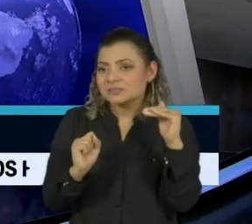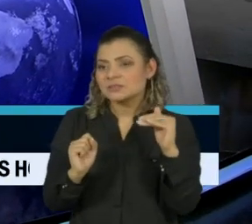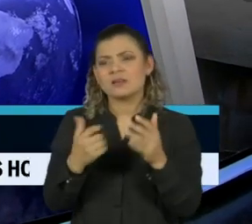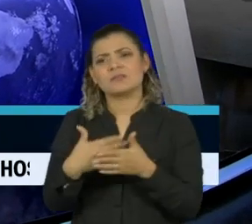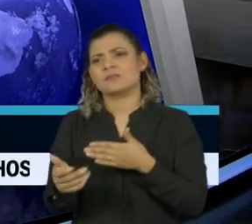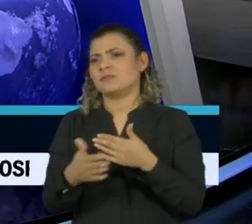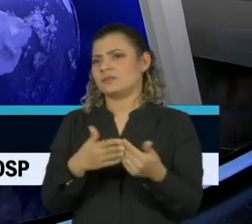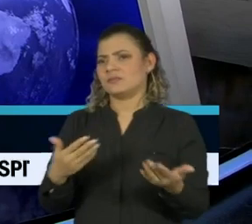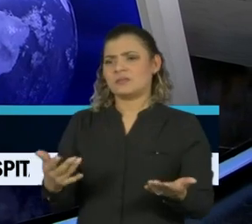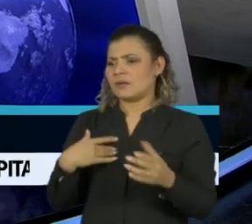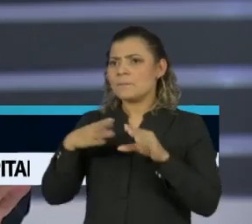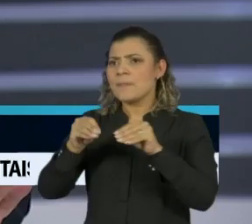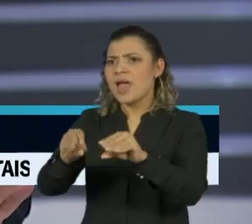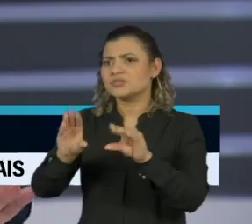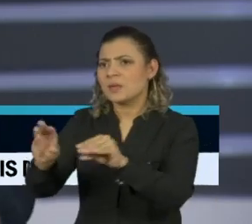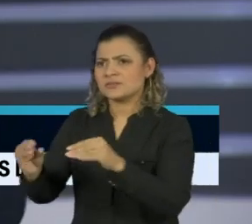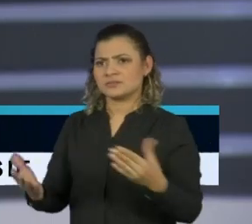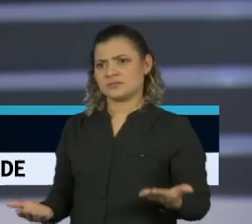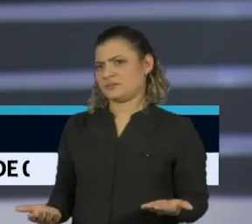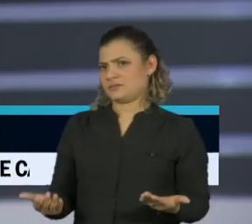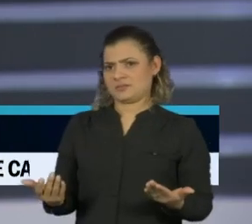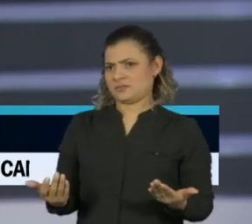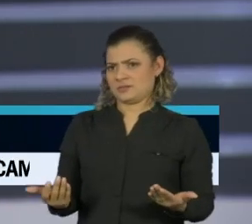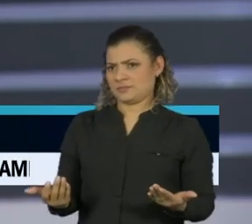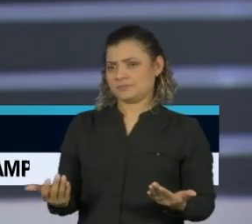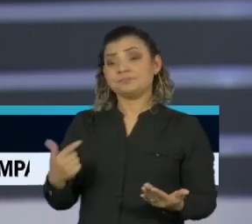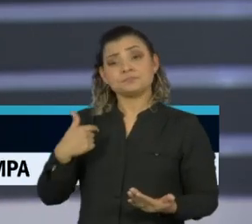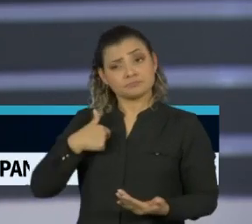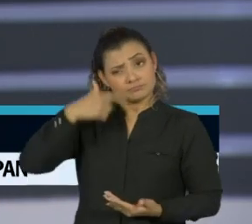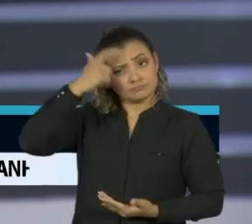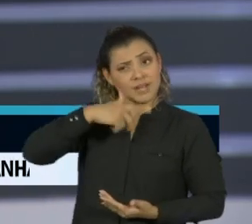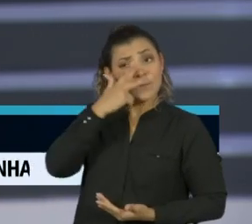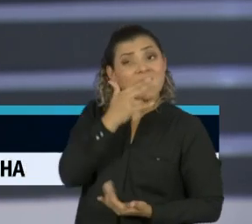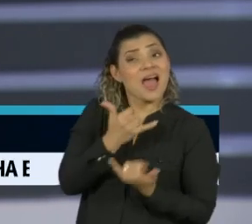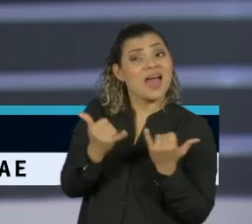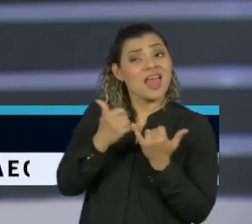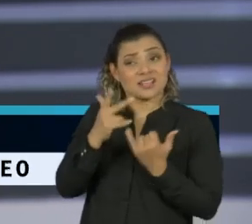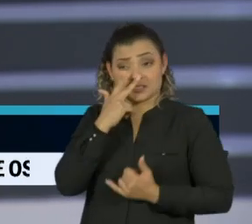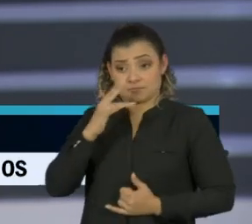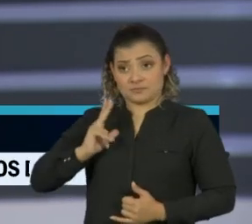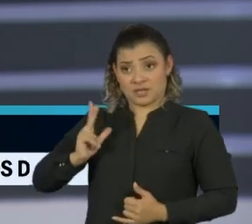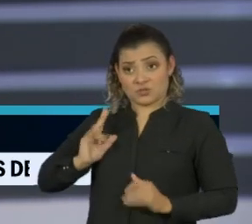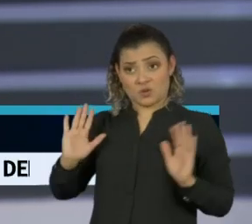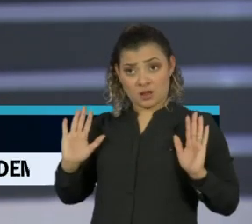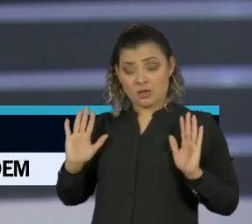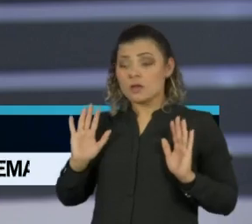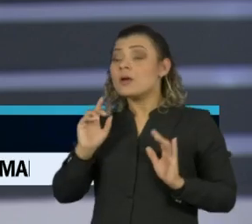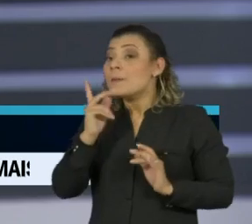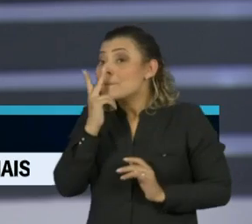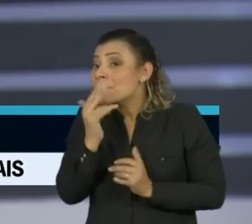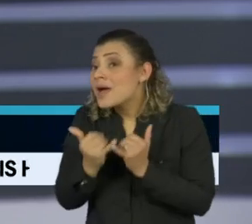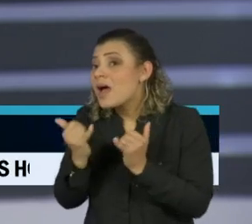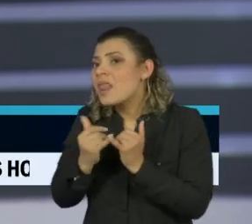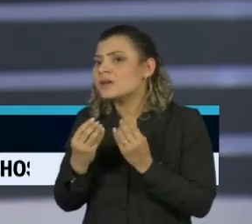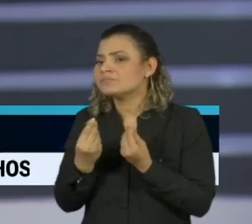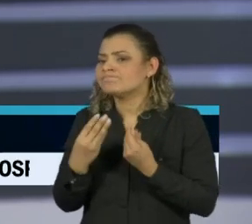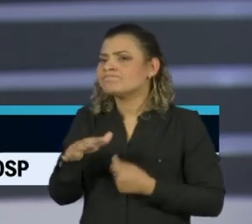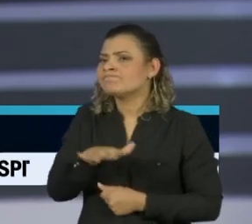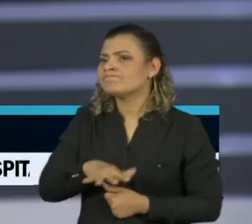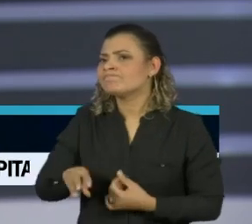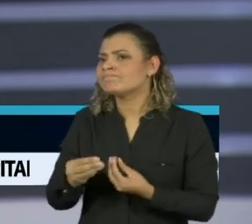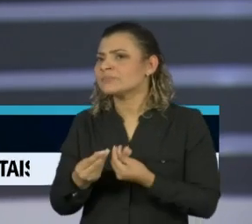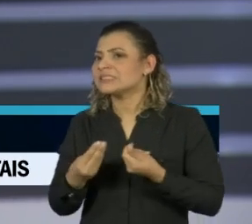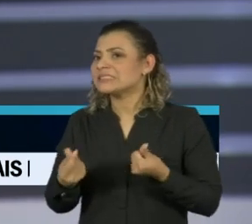nada que não tenha interferência, entende? Então, eu tenho a impressão que permanece o mal-estar, o mal-estar está na